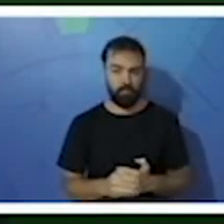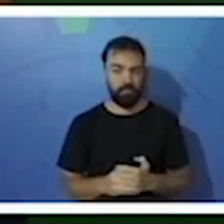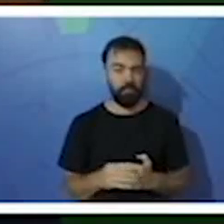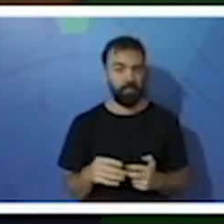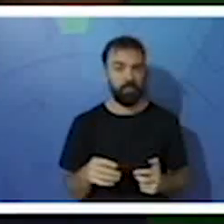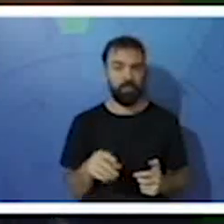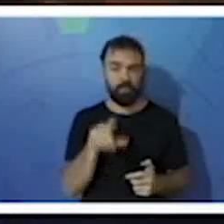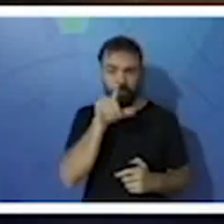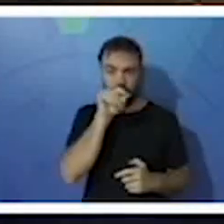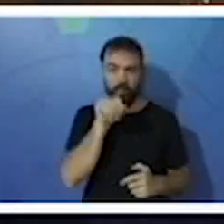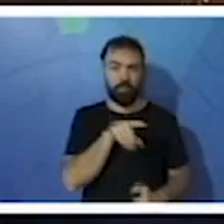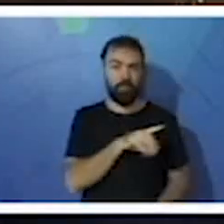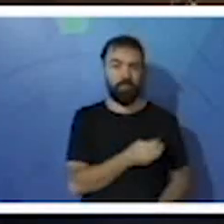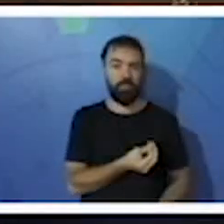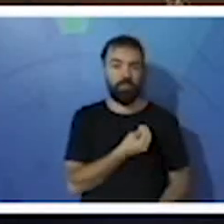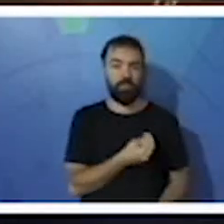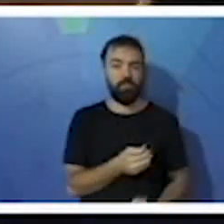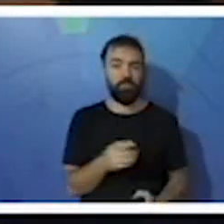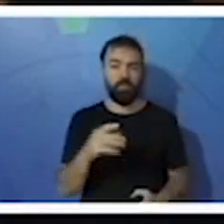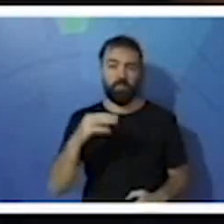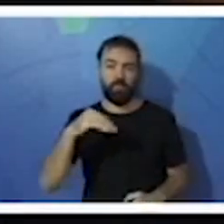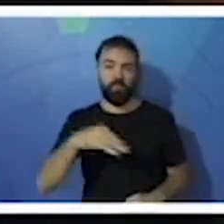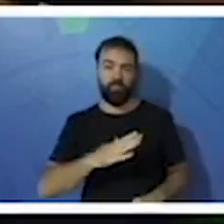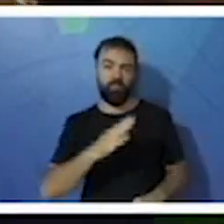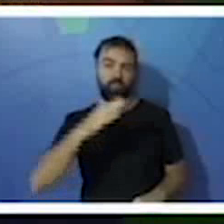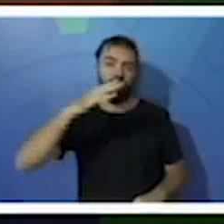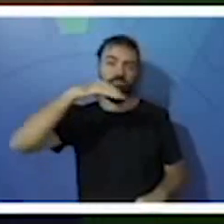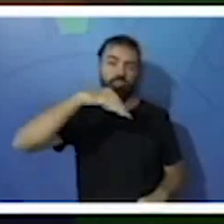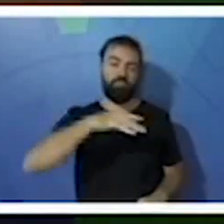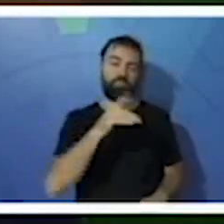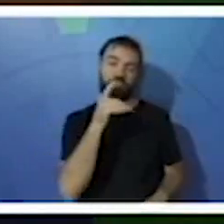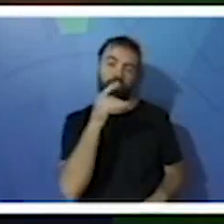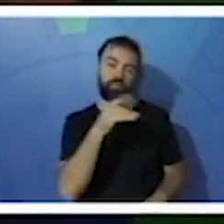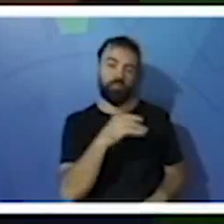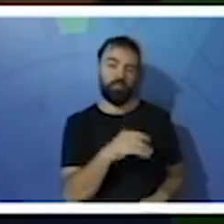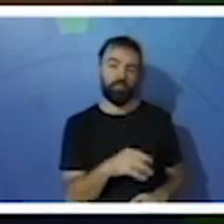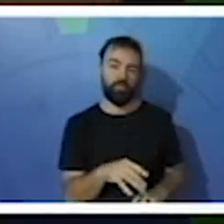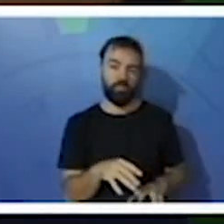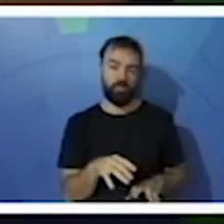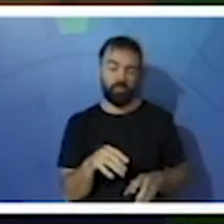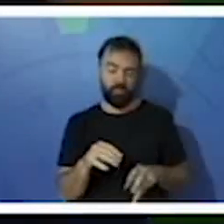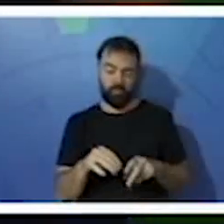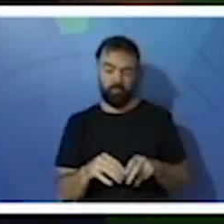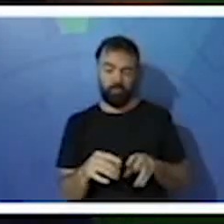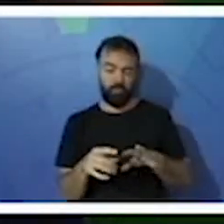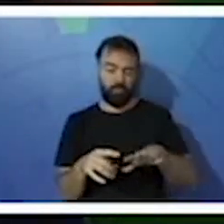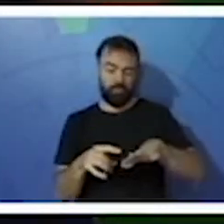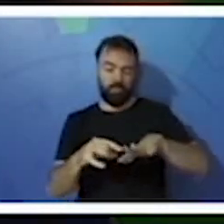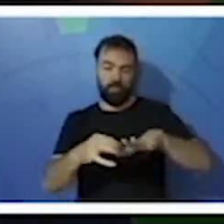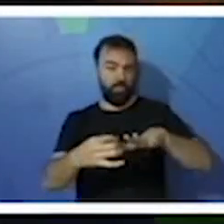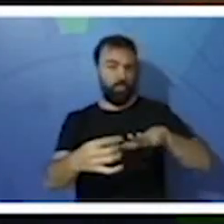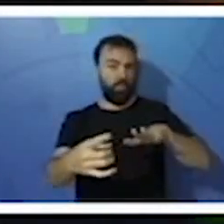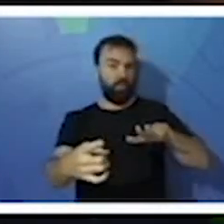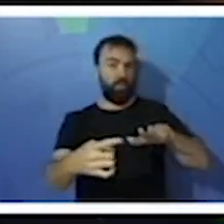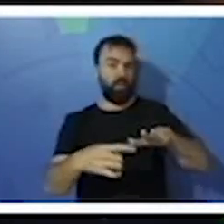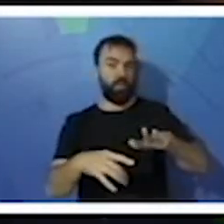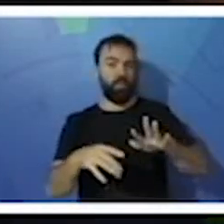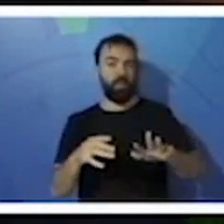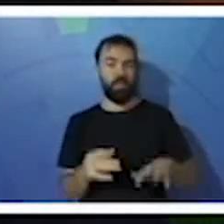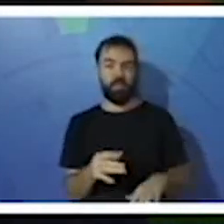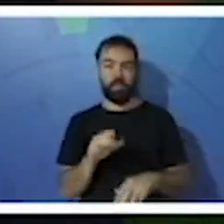regiões alagadas, tá? E tem os dedos mais longos, que auxiliam na